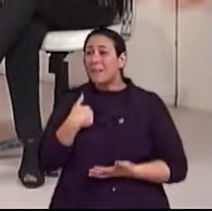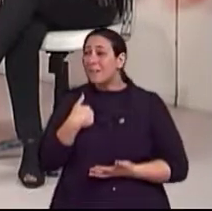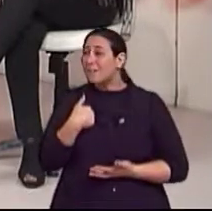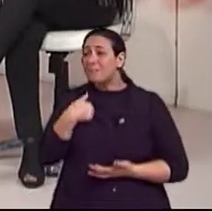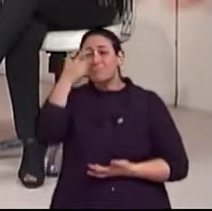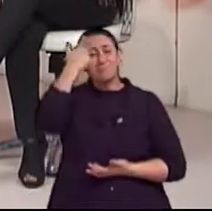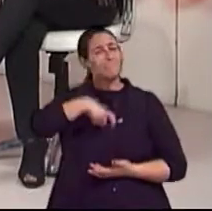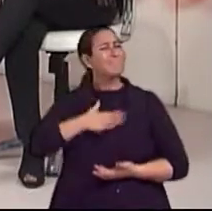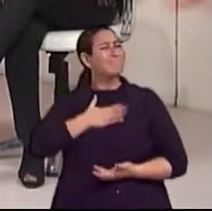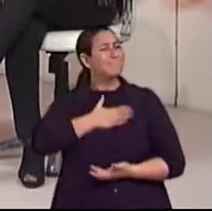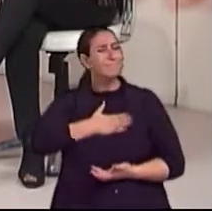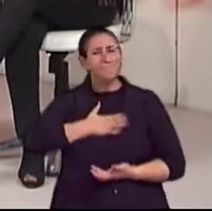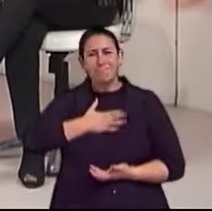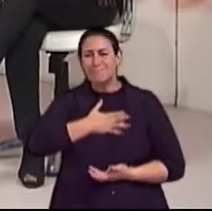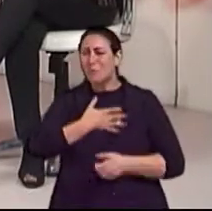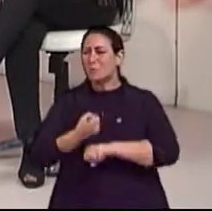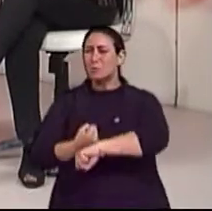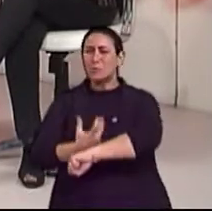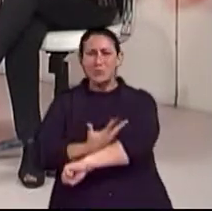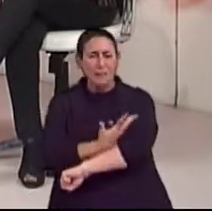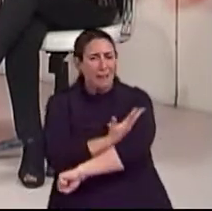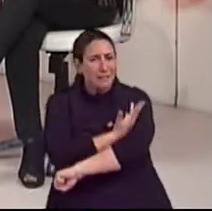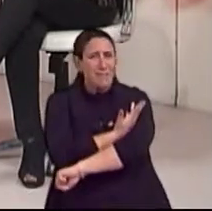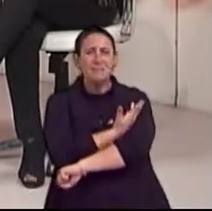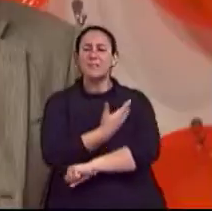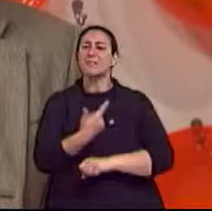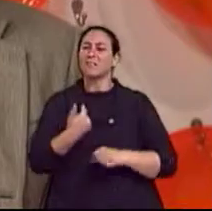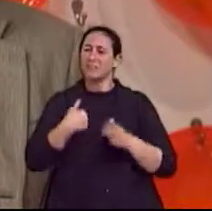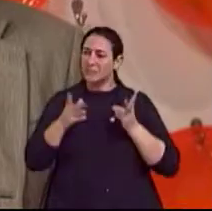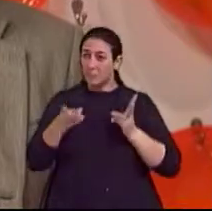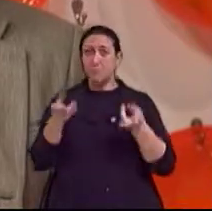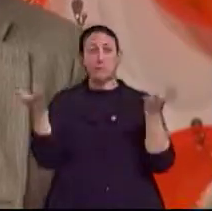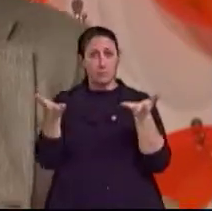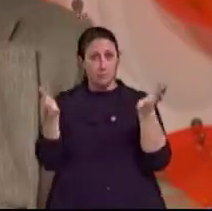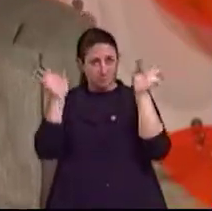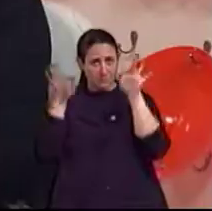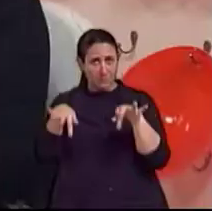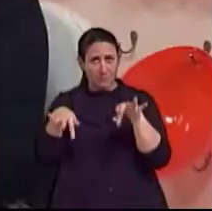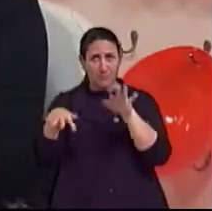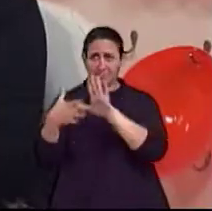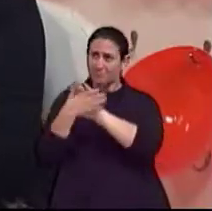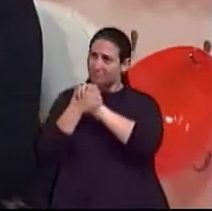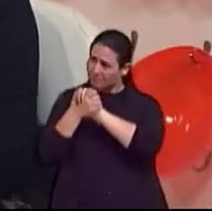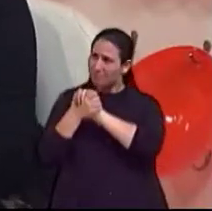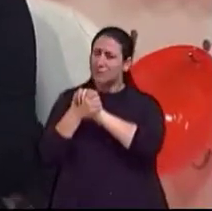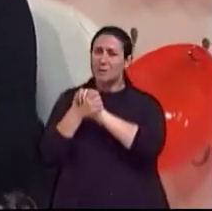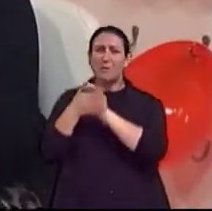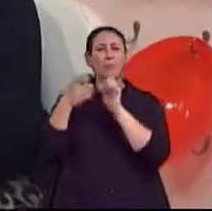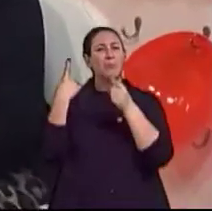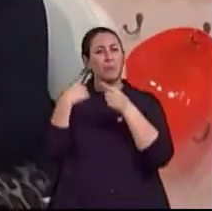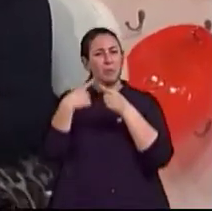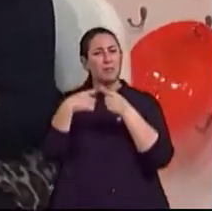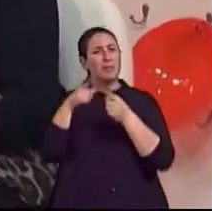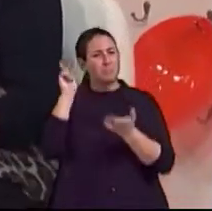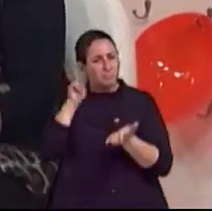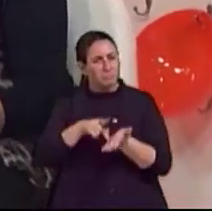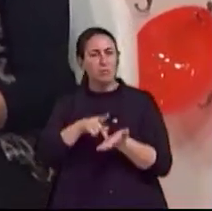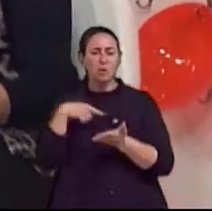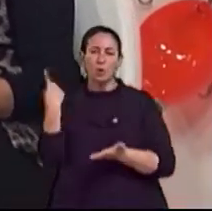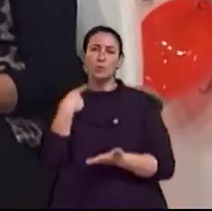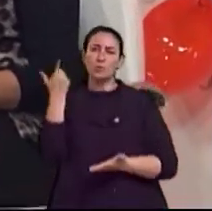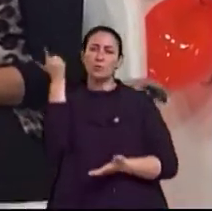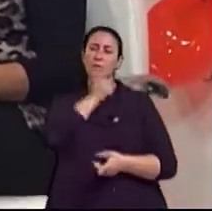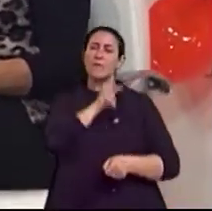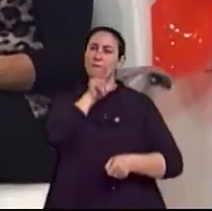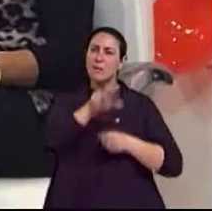extremamente satisfeita, emocionada. E, como sempre, vamos terminar de mãos dadas, porque assim é que a gente realmente consegue